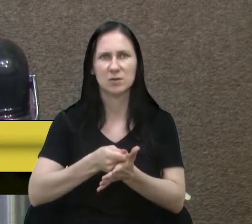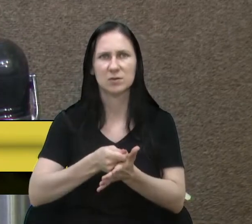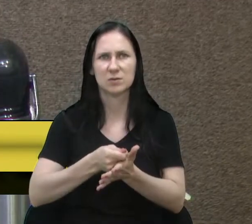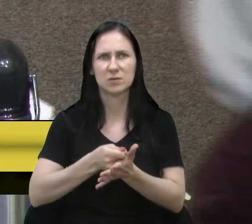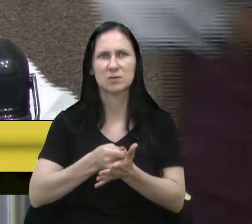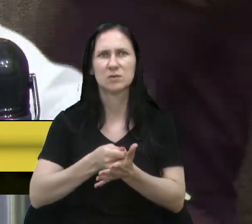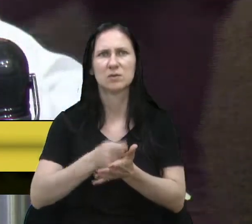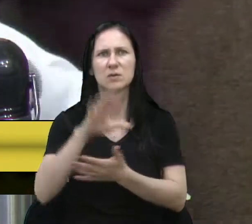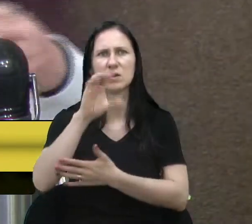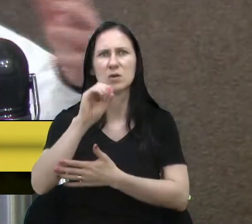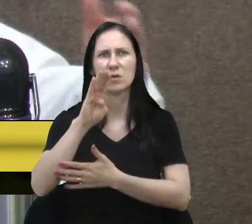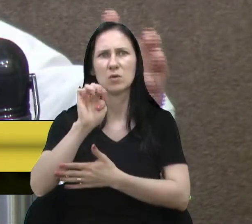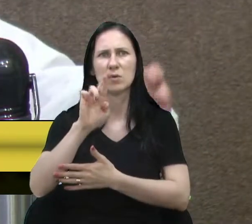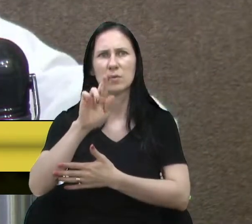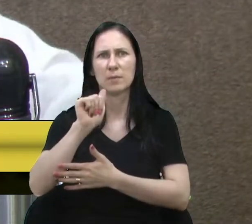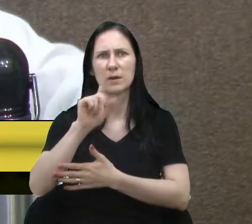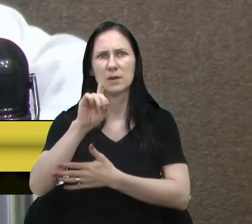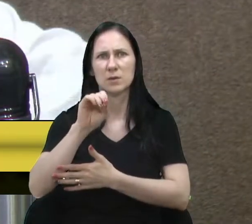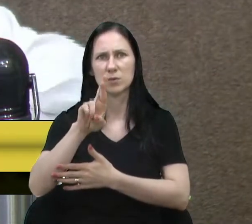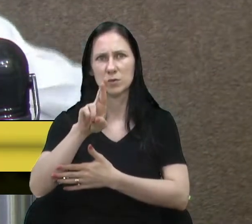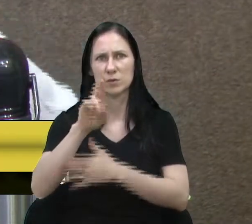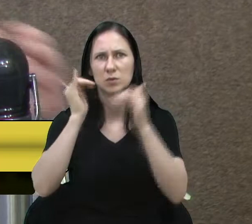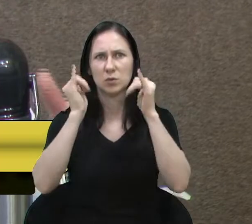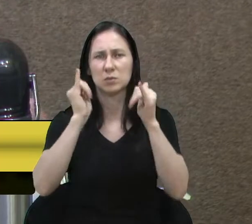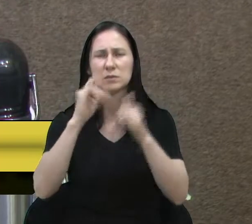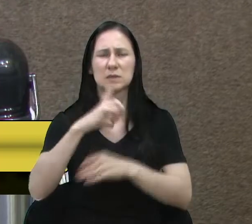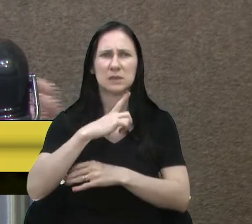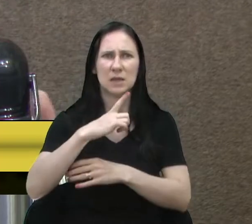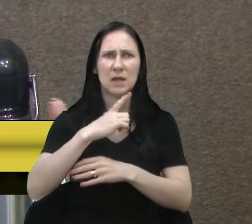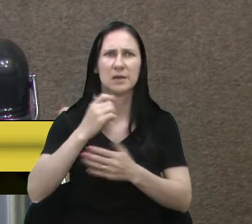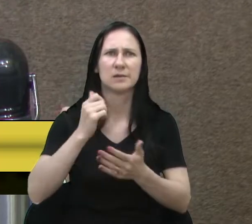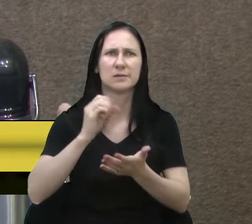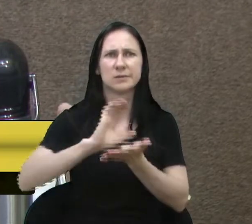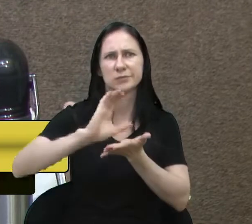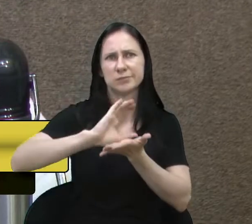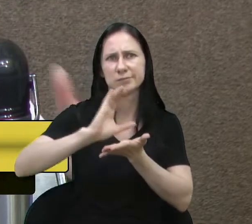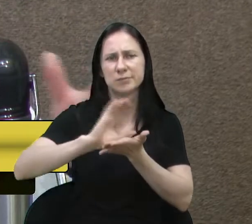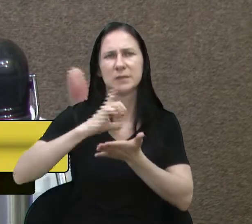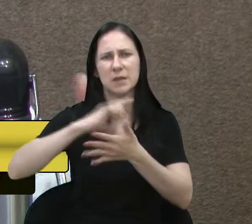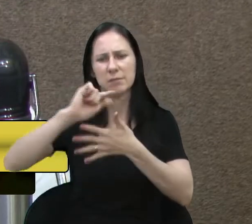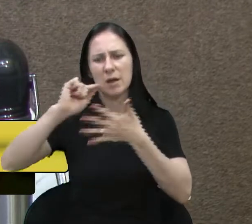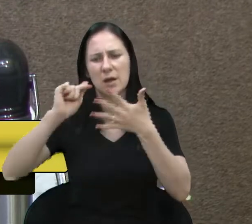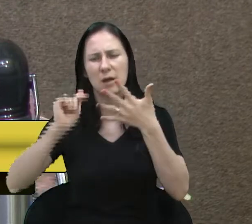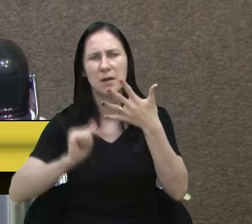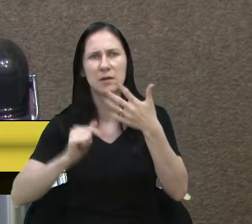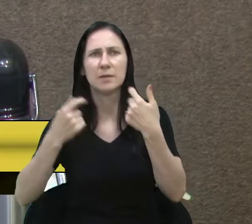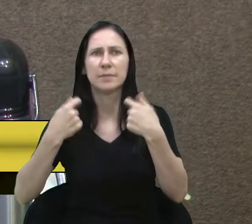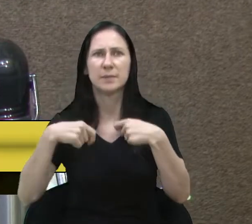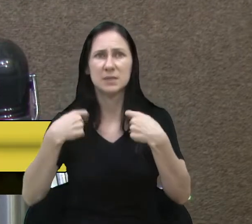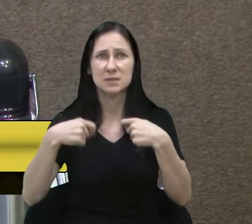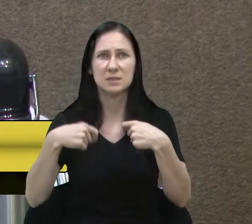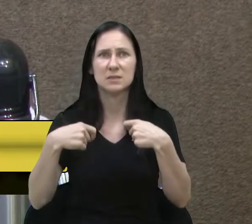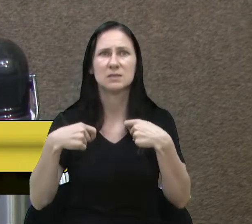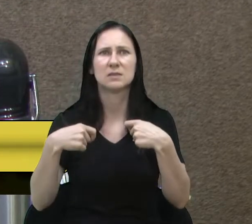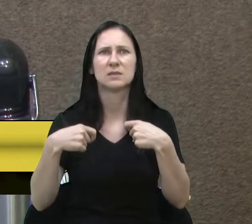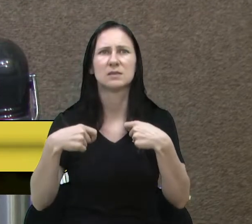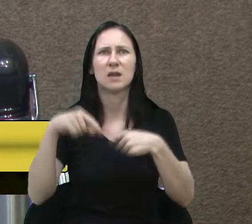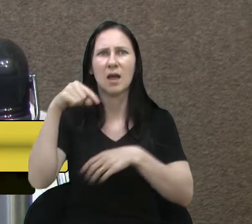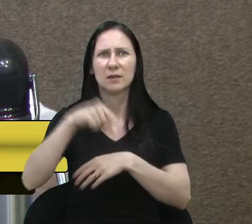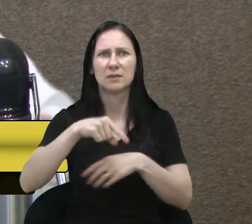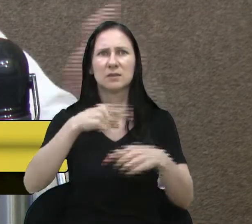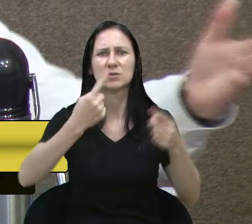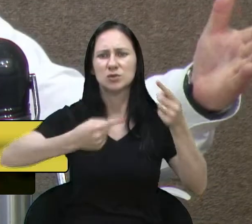cobradores. Tem essa questão do subsídio, tem outras tantas questões que precisam vir a essa casa, de